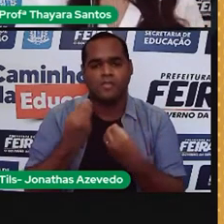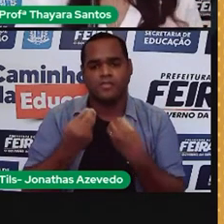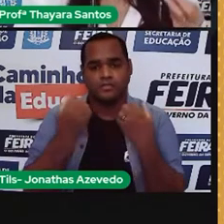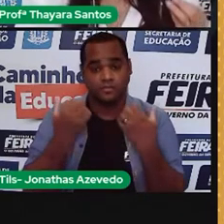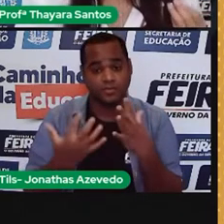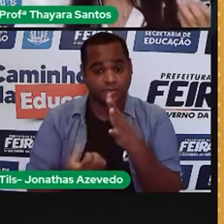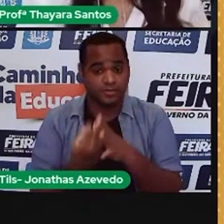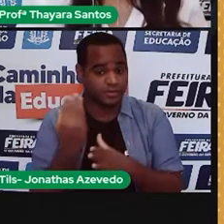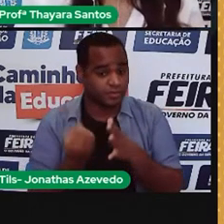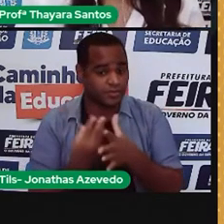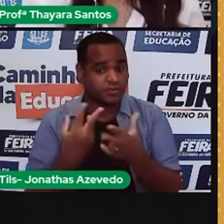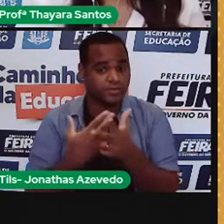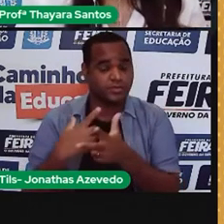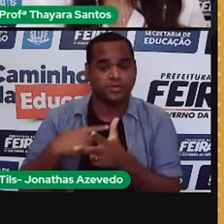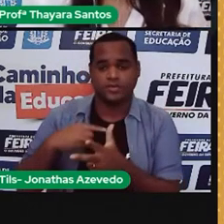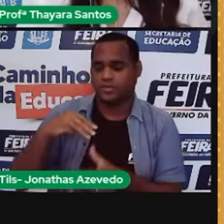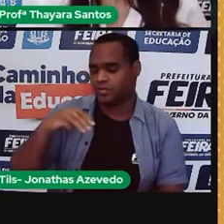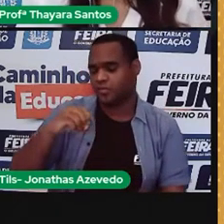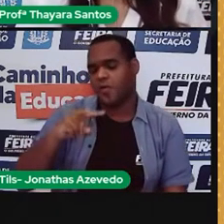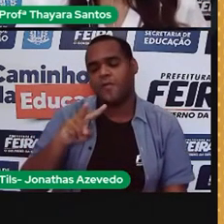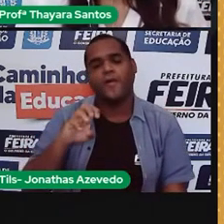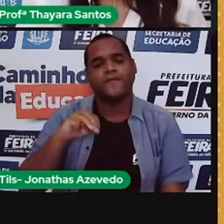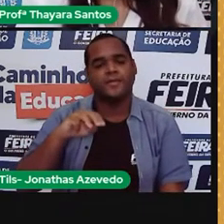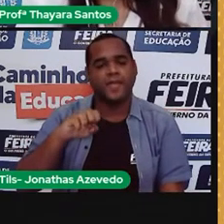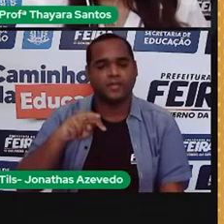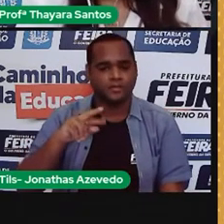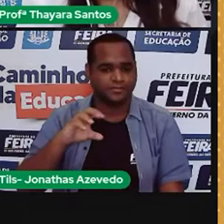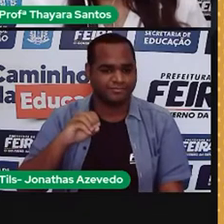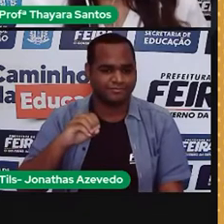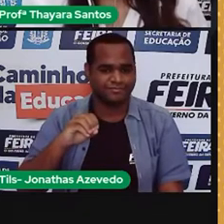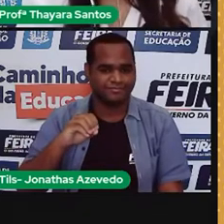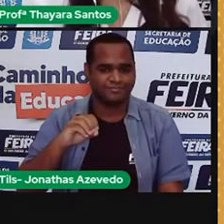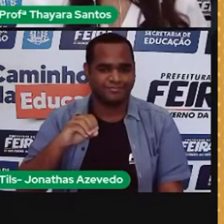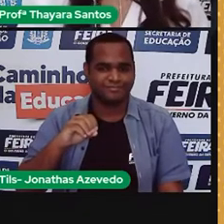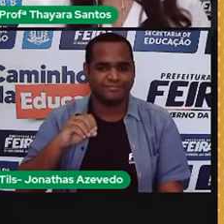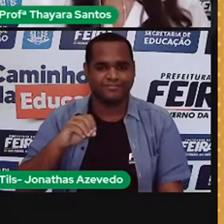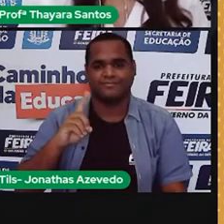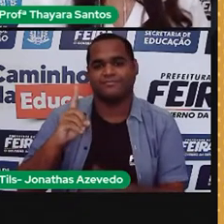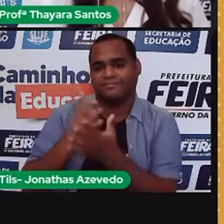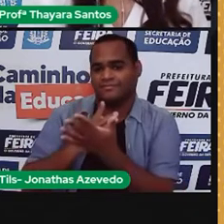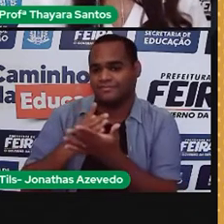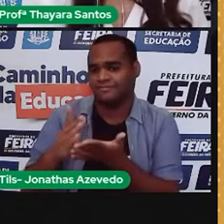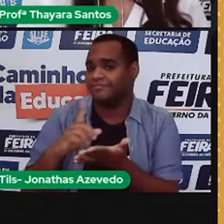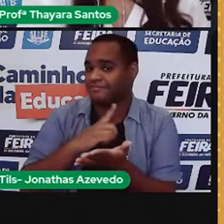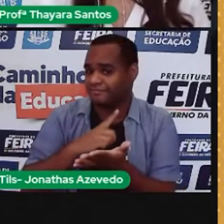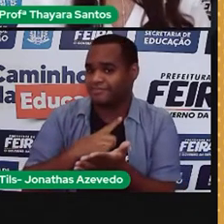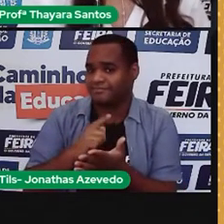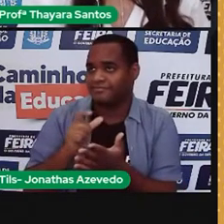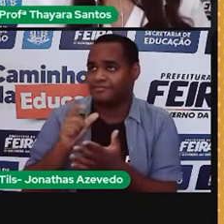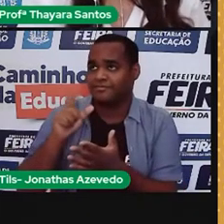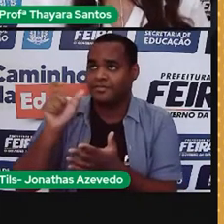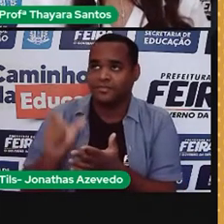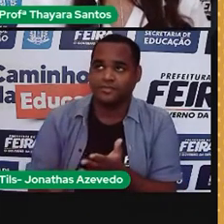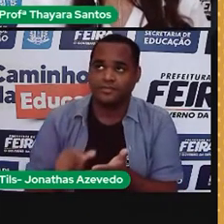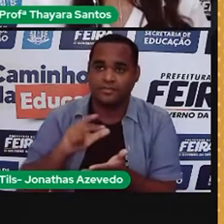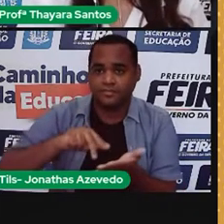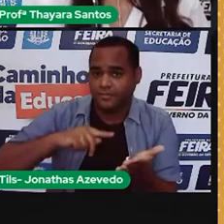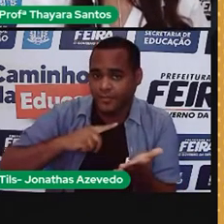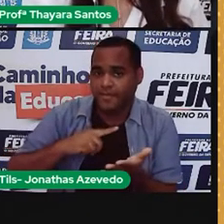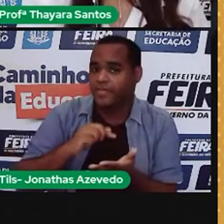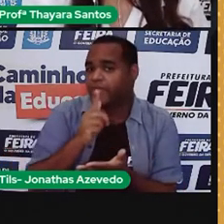é produzida através do movimento e é justamente o que acontece aqui lá na fase inicial das usinas hidrelétricas. A água vai